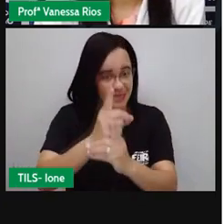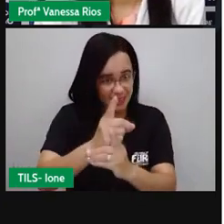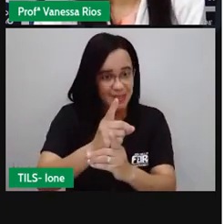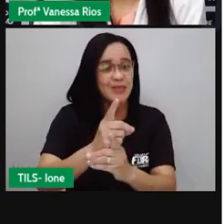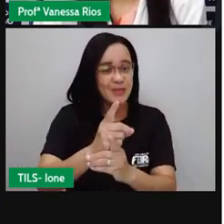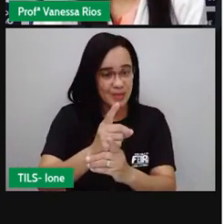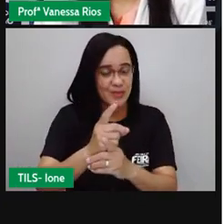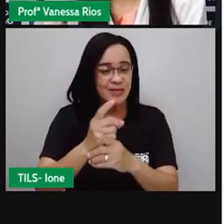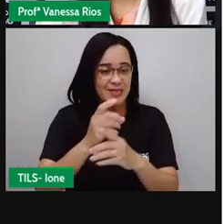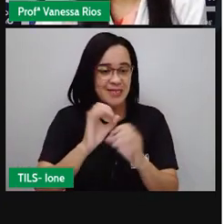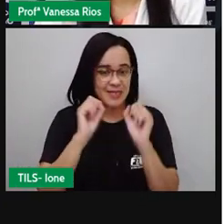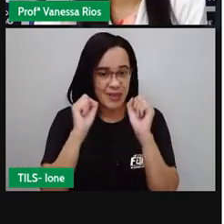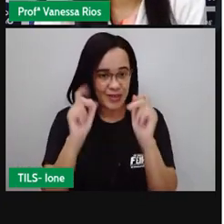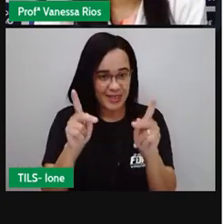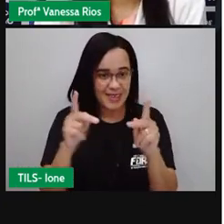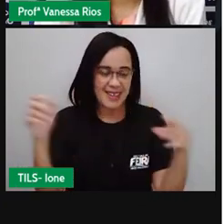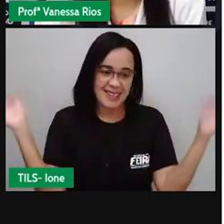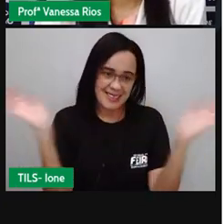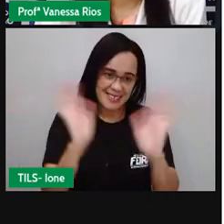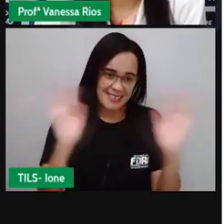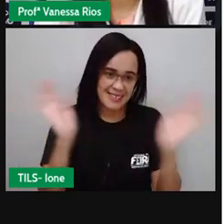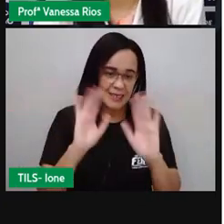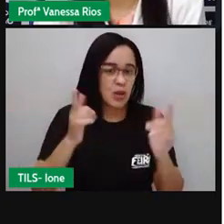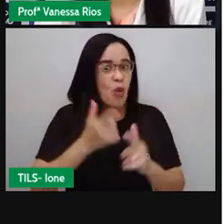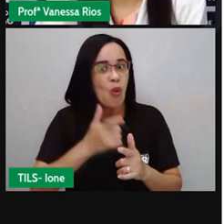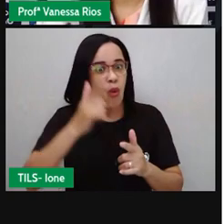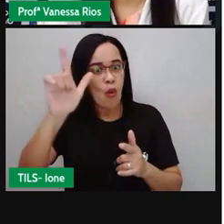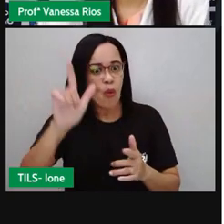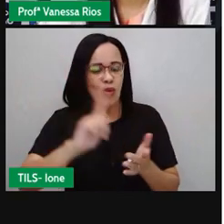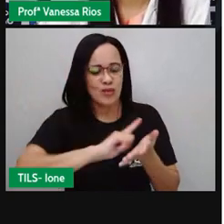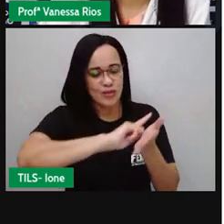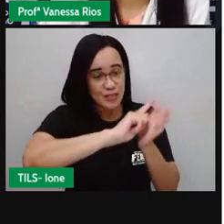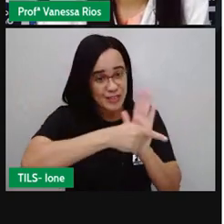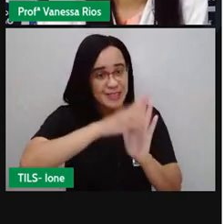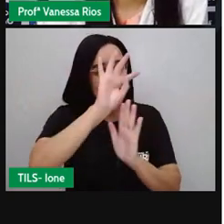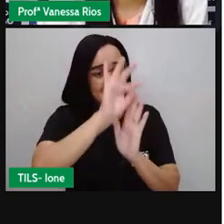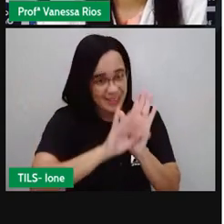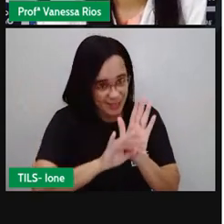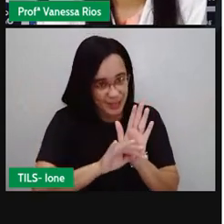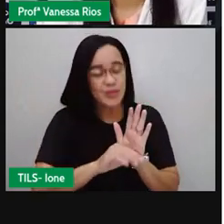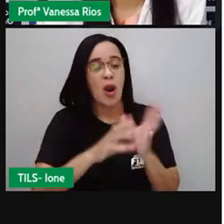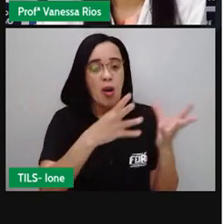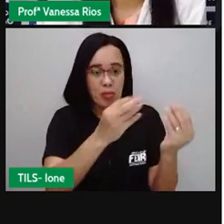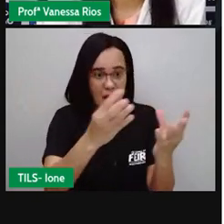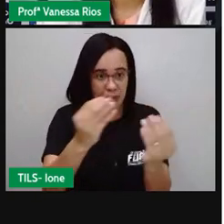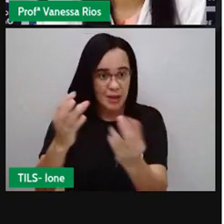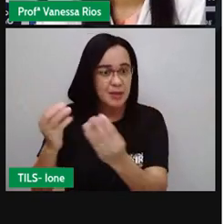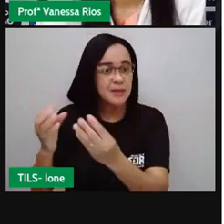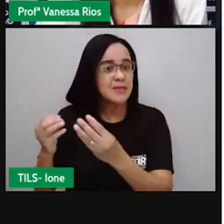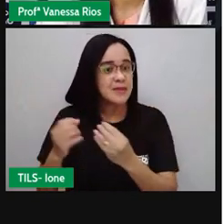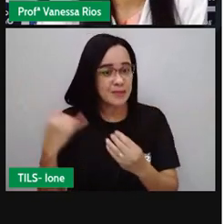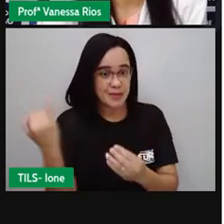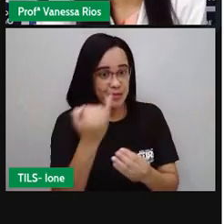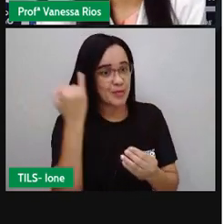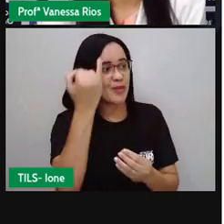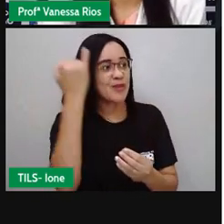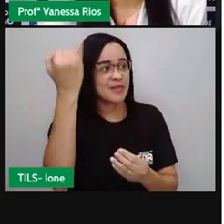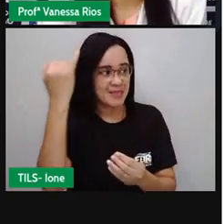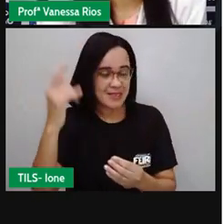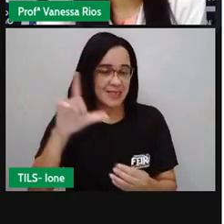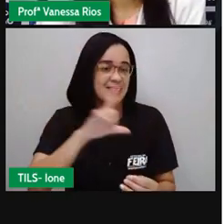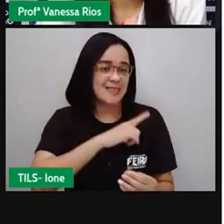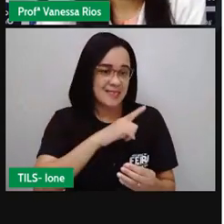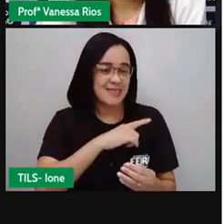turma pra estudar outros gêneros textuais pra estudar também outros assuntos aí importantes pra que você